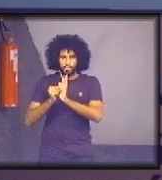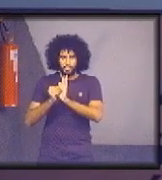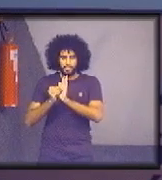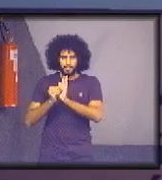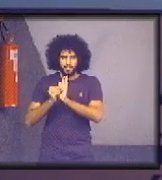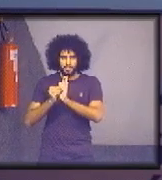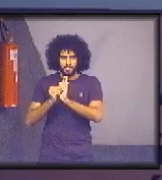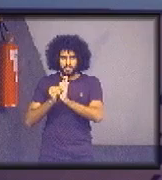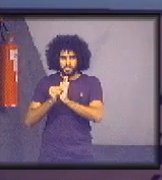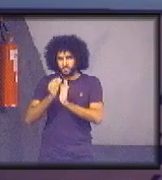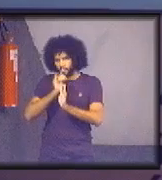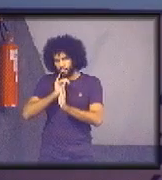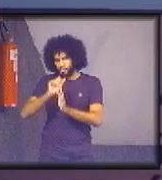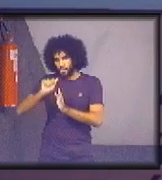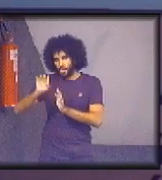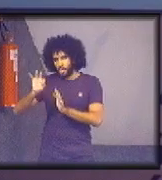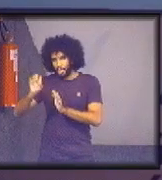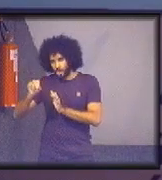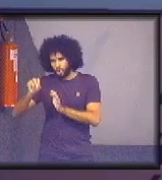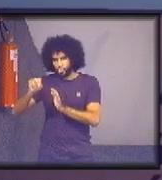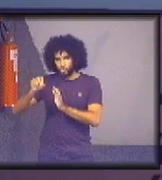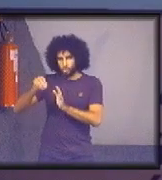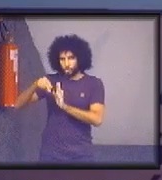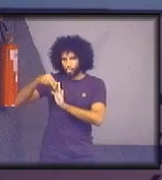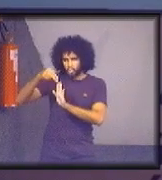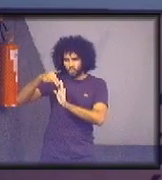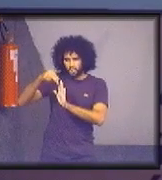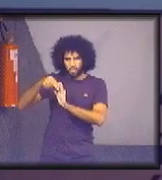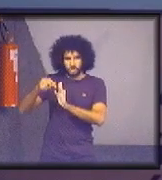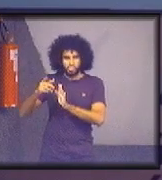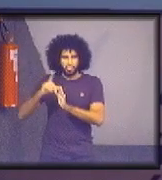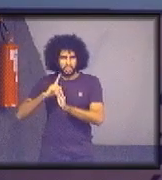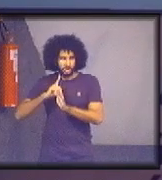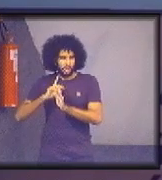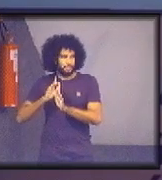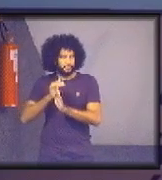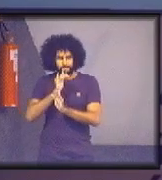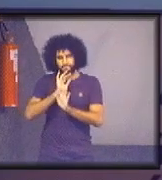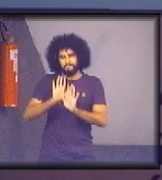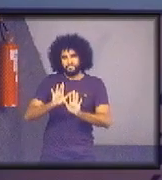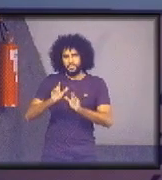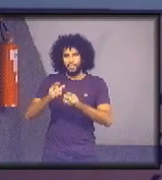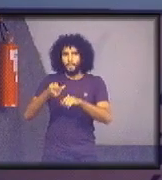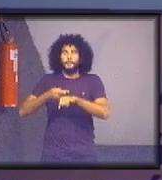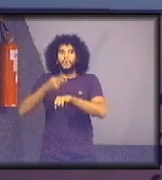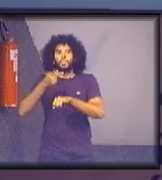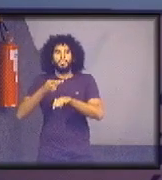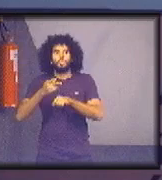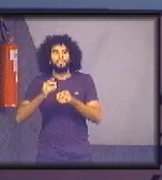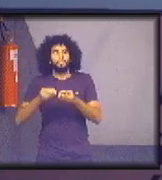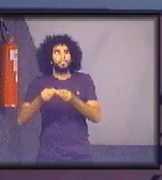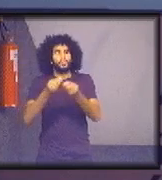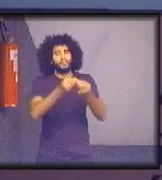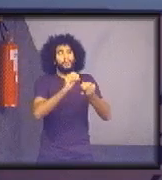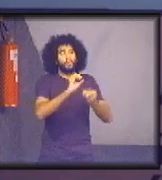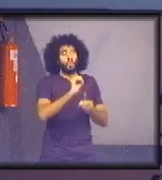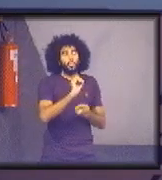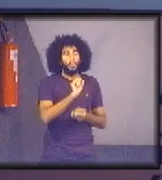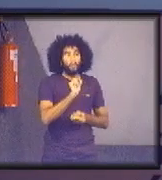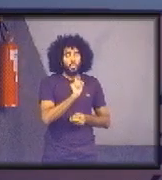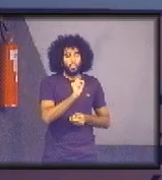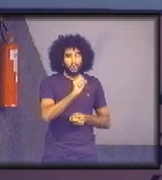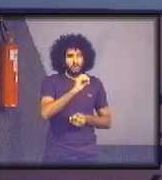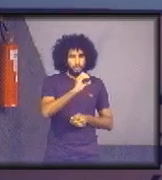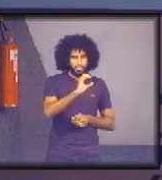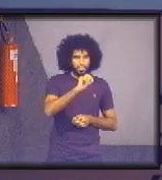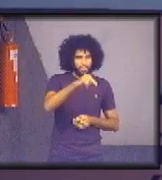um ato normativo com atribuições, em que... Vamos lá, para o prêmio, o que vocês vão ter que mandar para o CNJ? Ele vai perguntar lá,